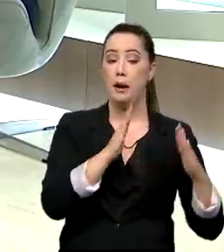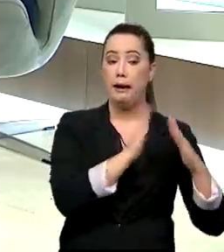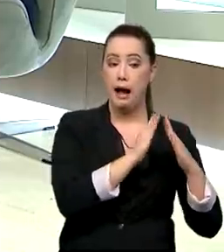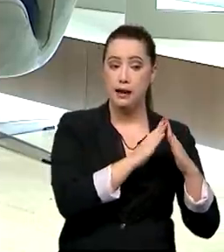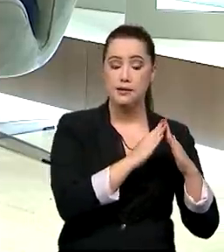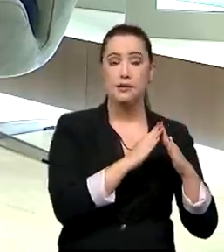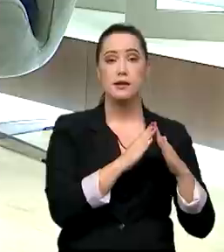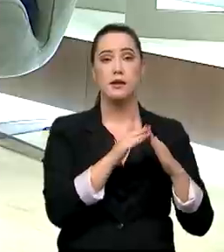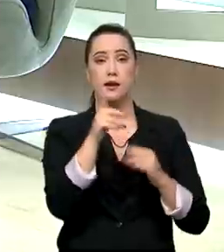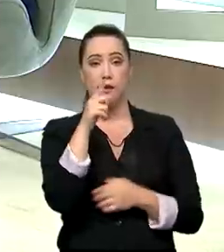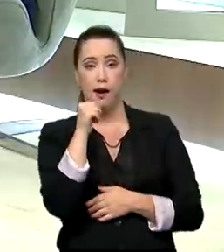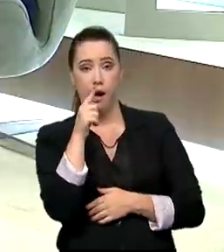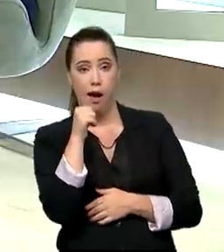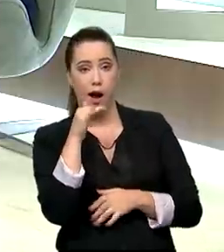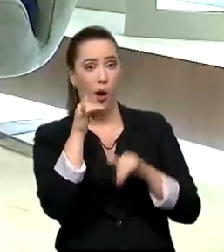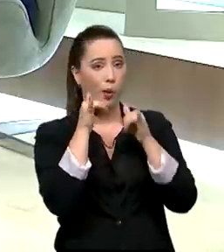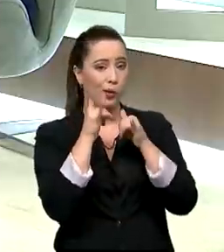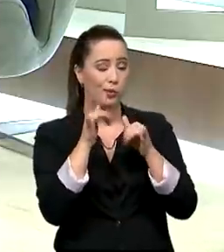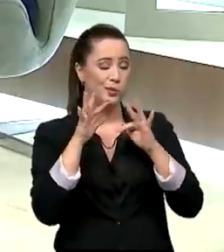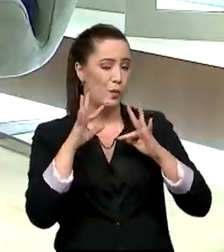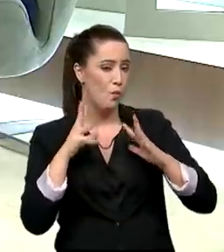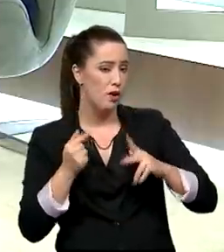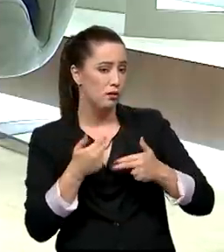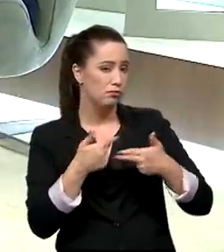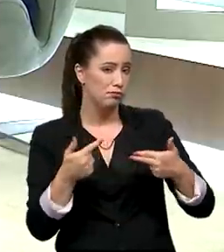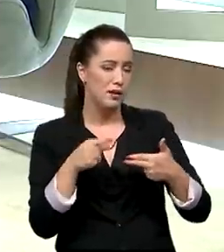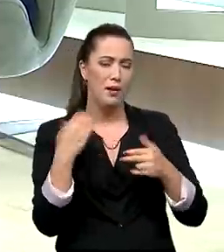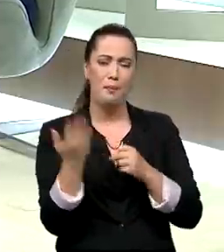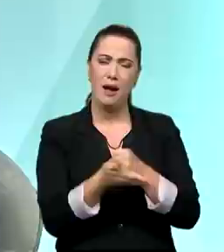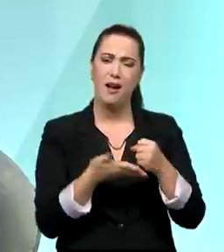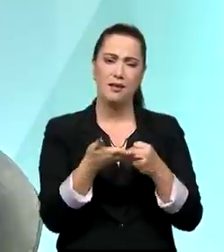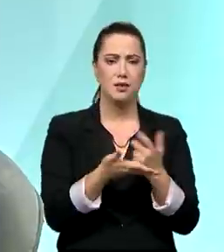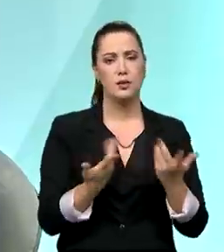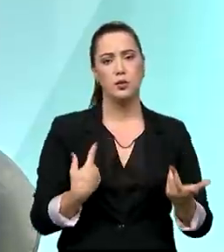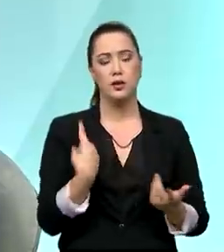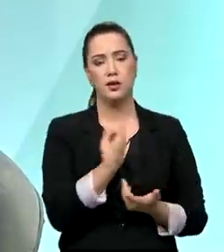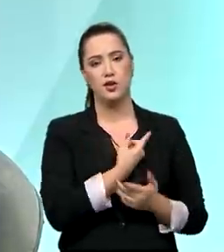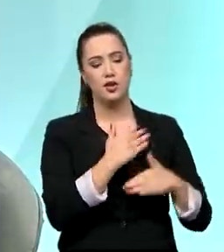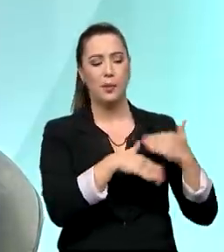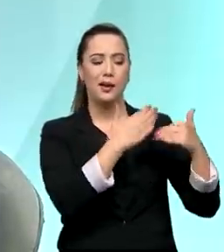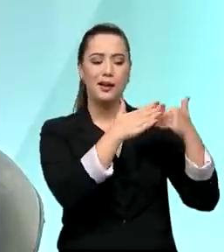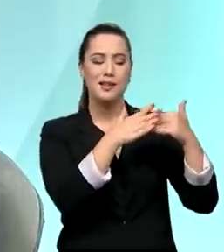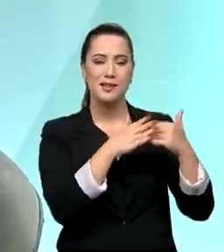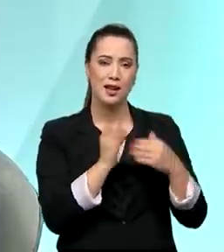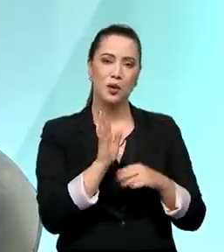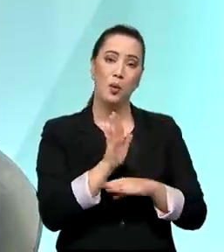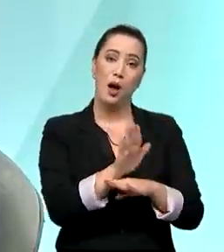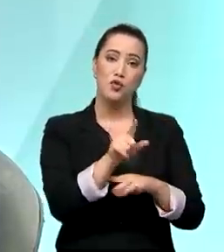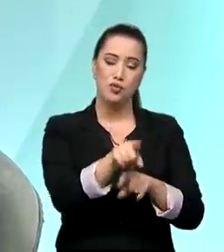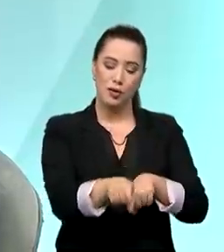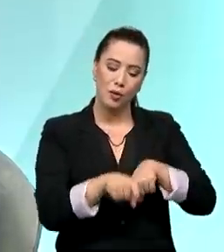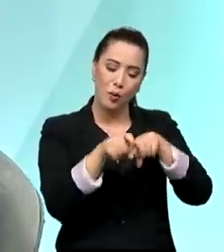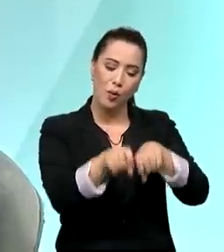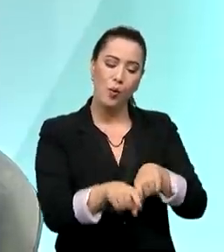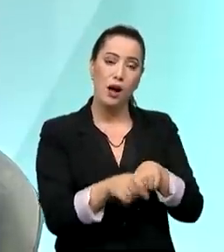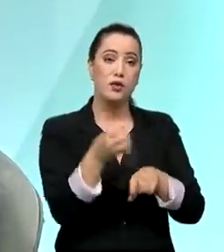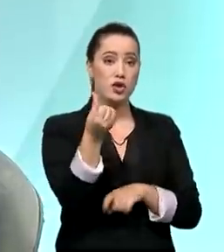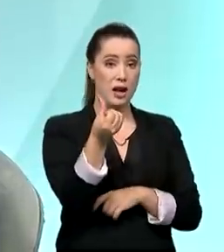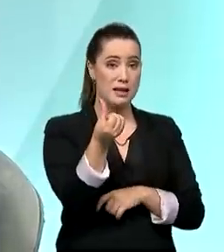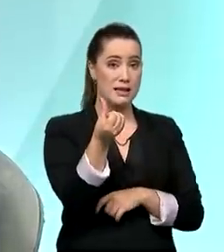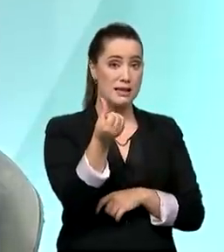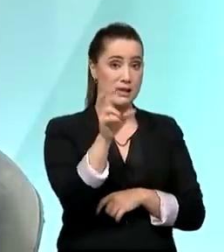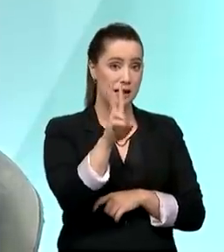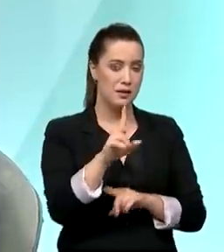e infraestrutura são fundamentais. Além disso, nós estamos crescendo no agro. Já crescemos seis vezes